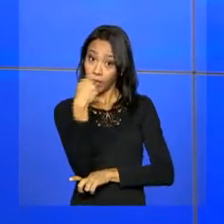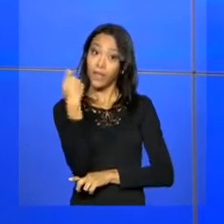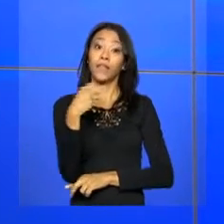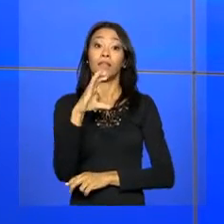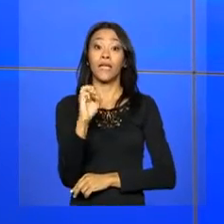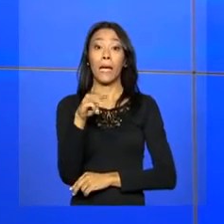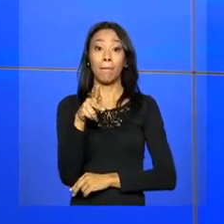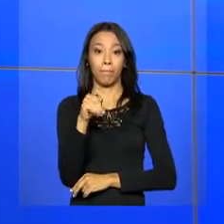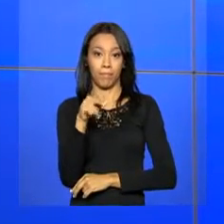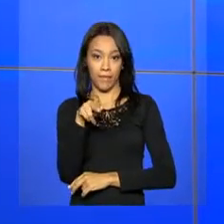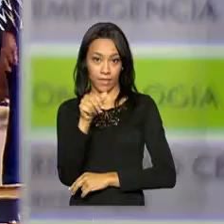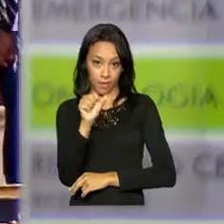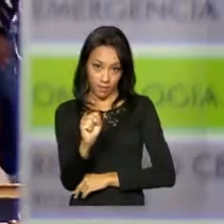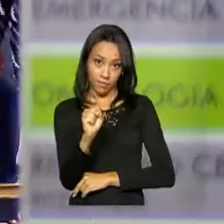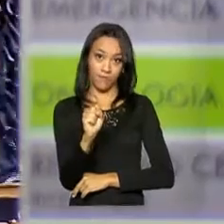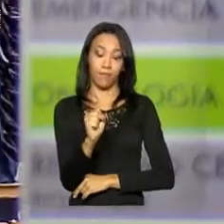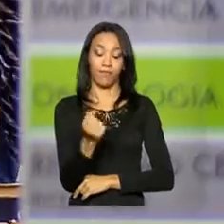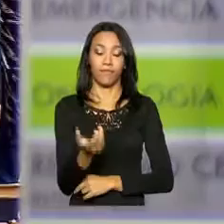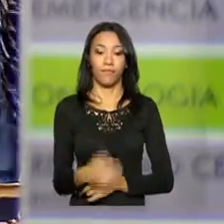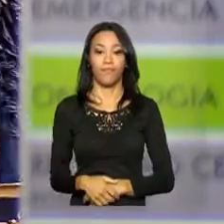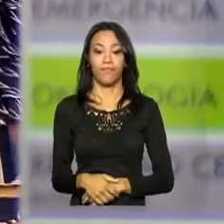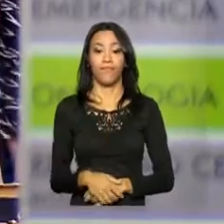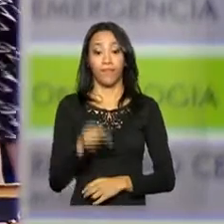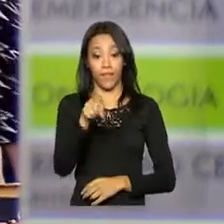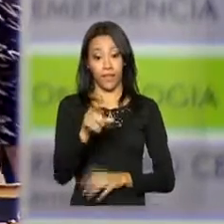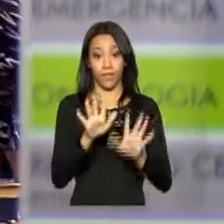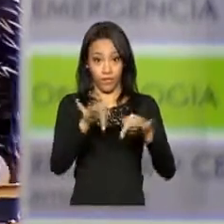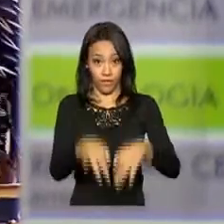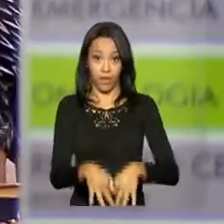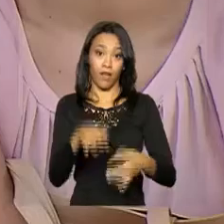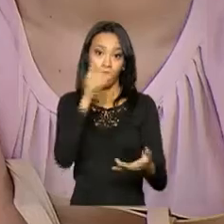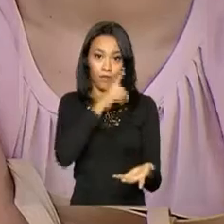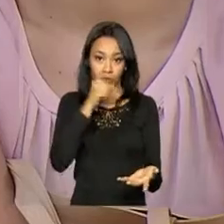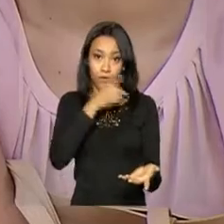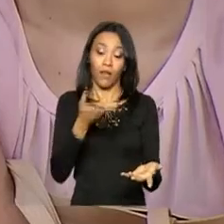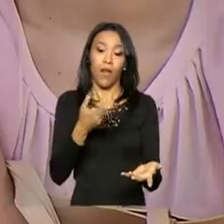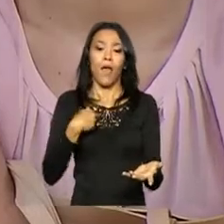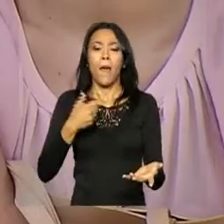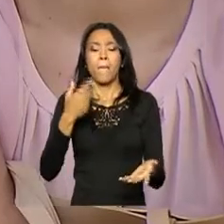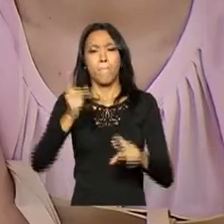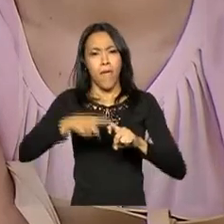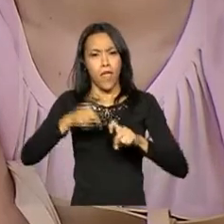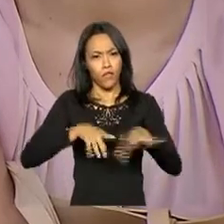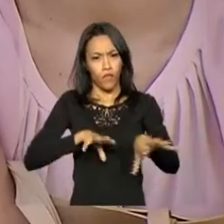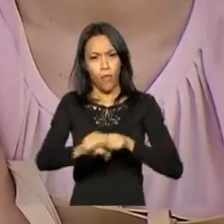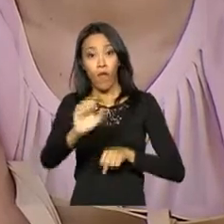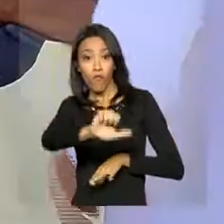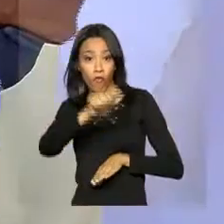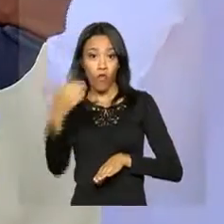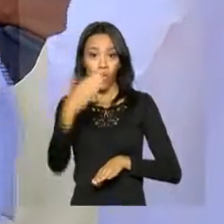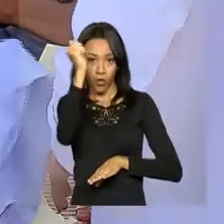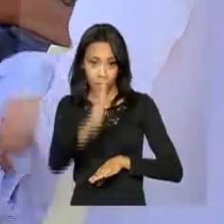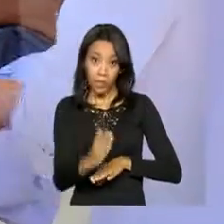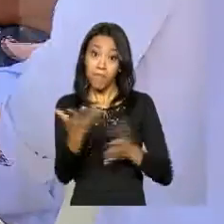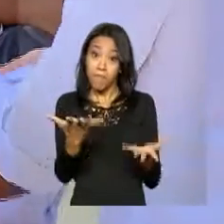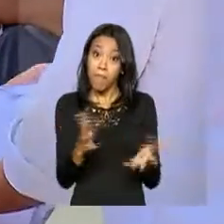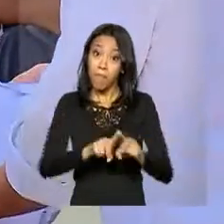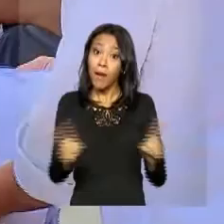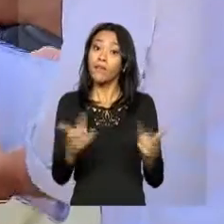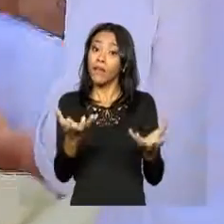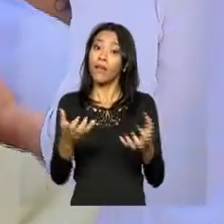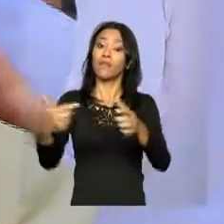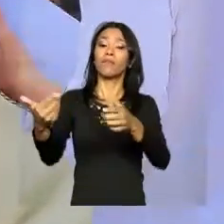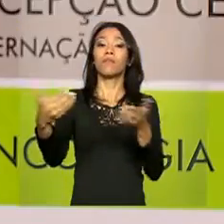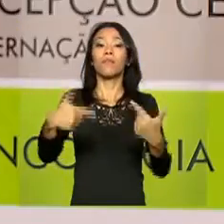e Campinas. Nesse fim de semana, médicos que se formaram fora do Brasil, mas que querem trabalhar no país,